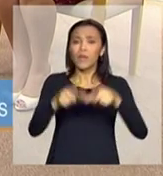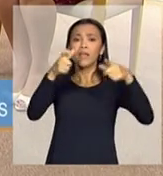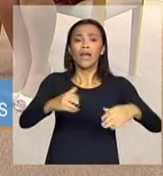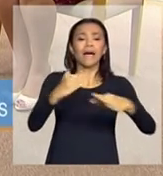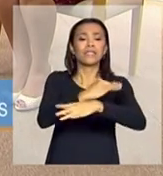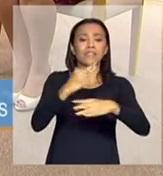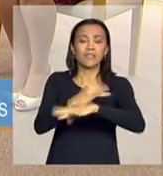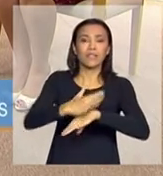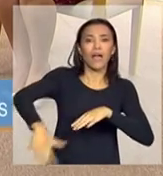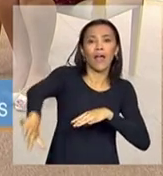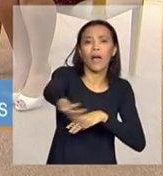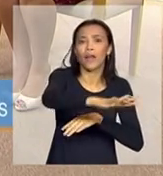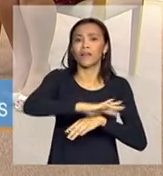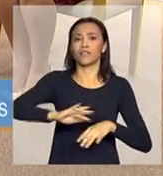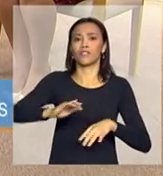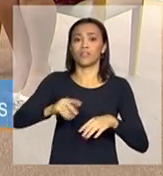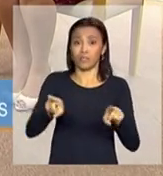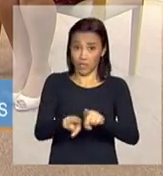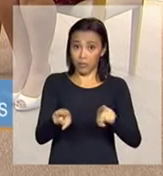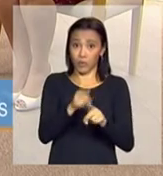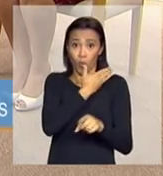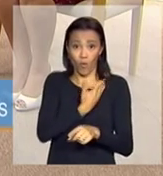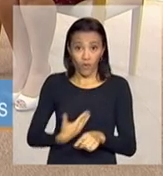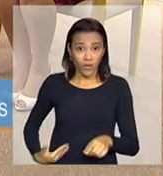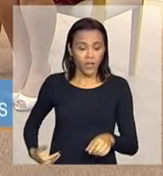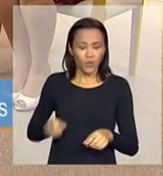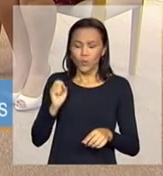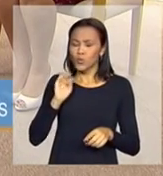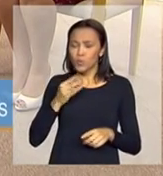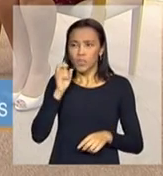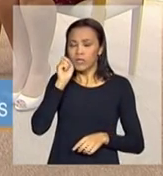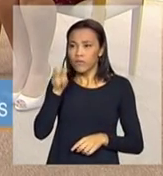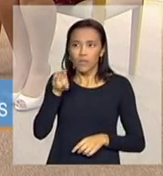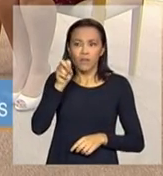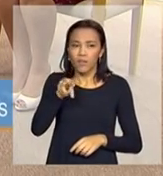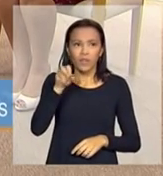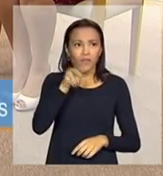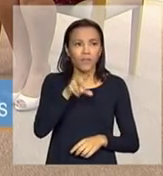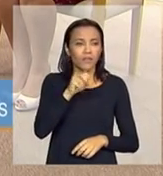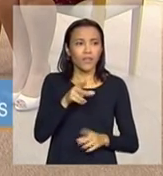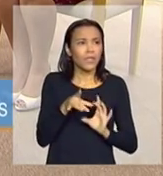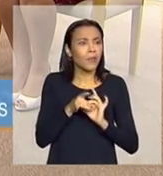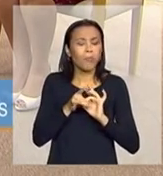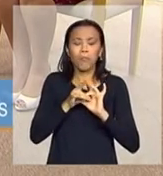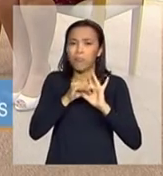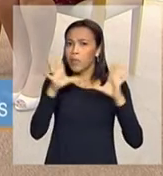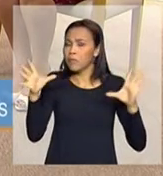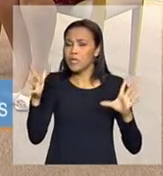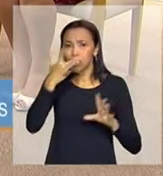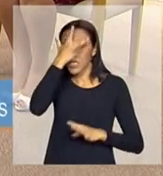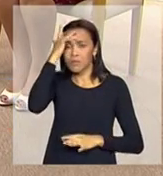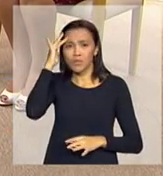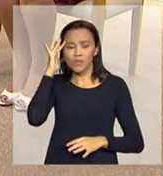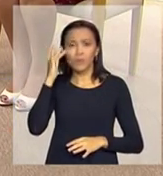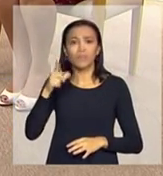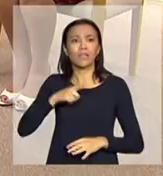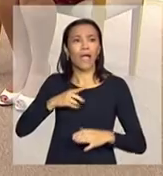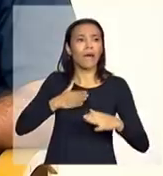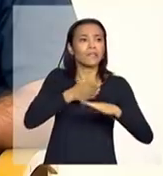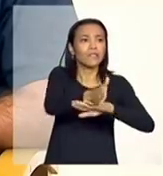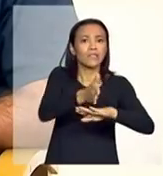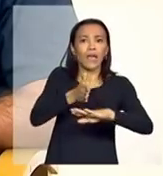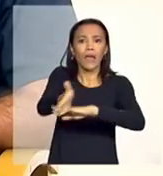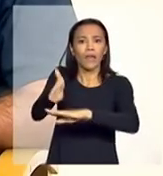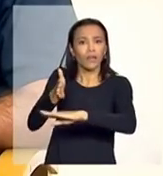públicos, os espaços estão construídos e que não possibilitam que essas pessoas com deficiência tenham acesso pleno às cidades, por